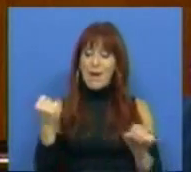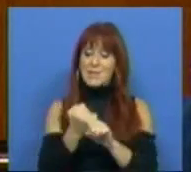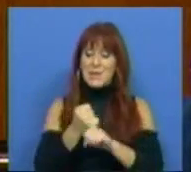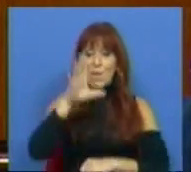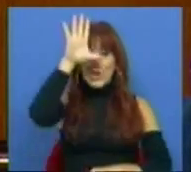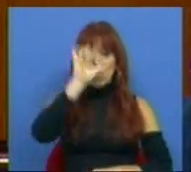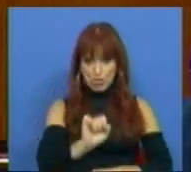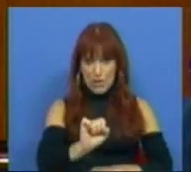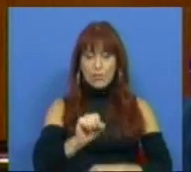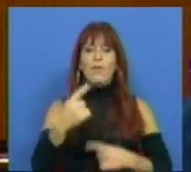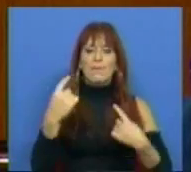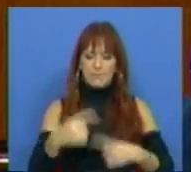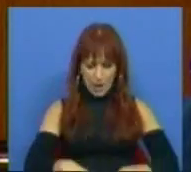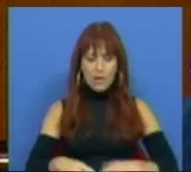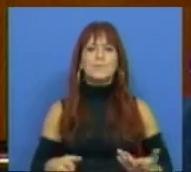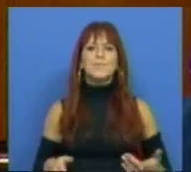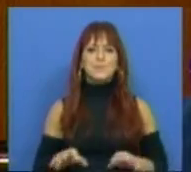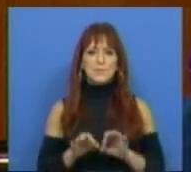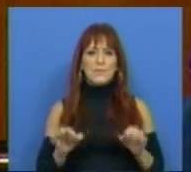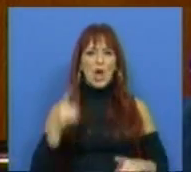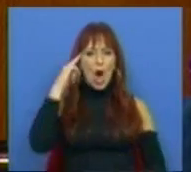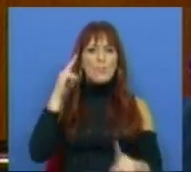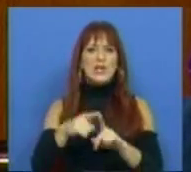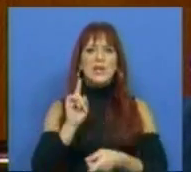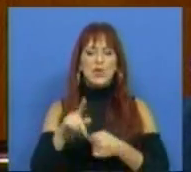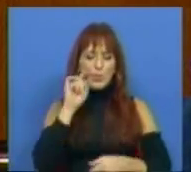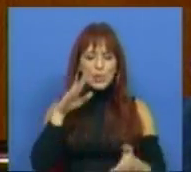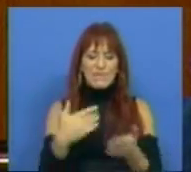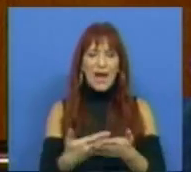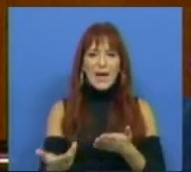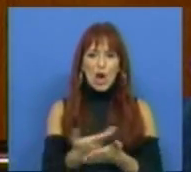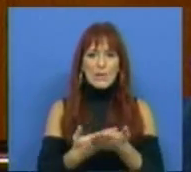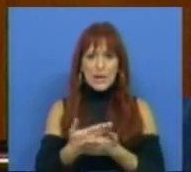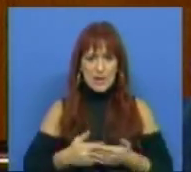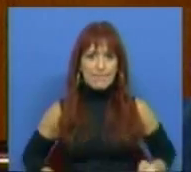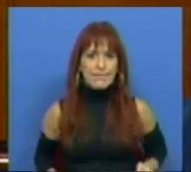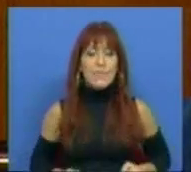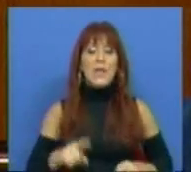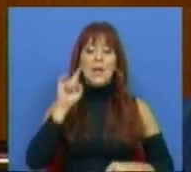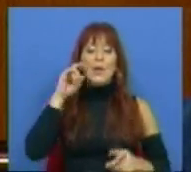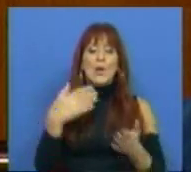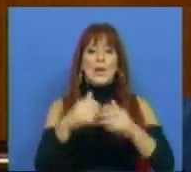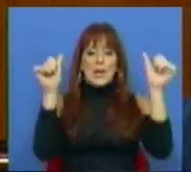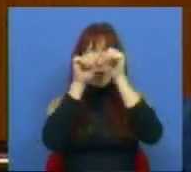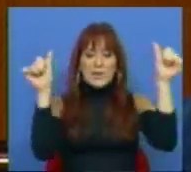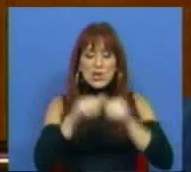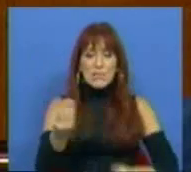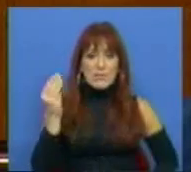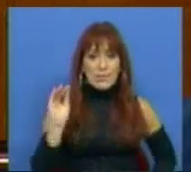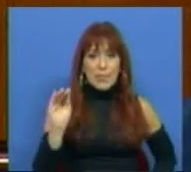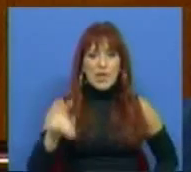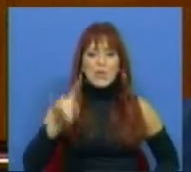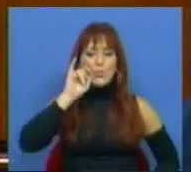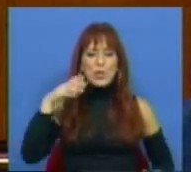Estado tem como objetivo proteger a nossa economia, proteger o sistema financeiro,